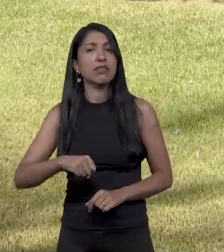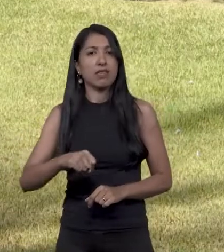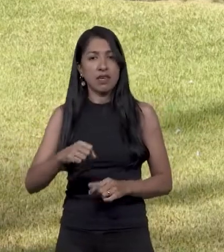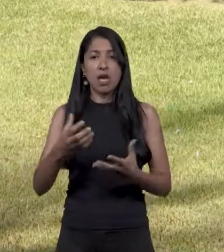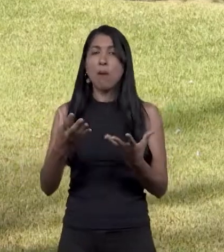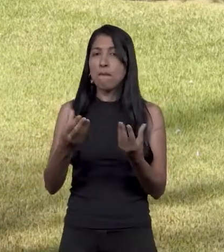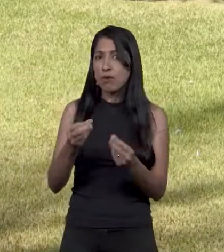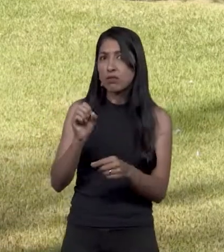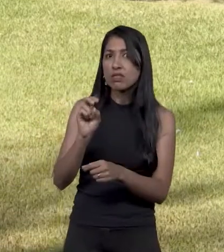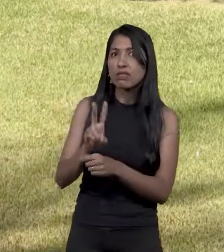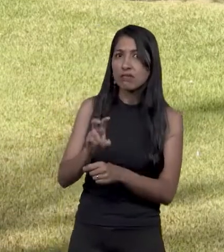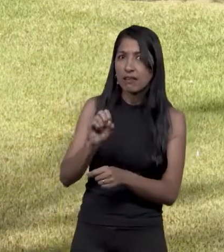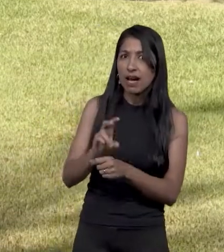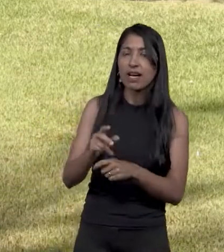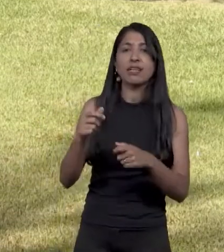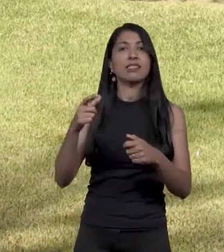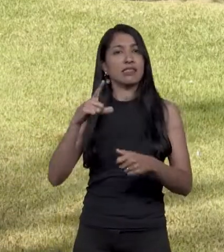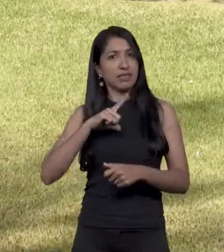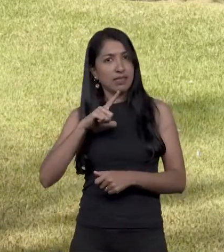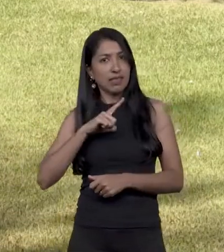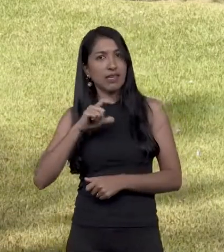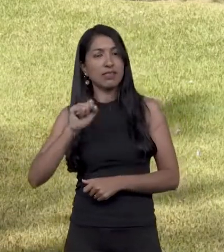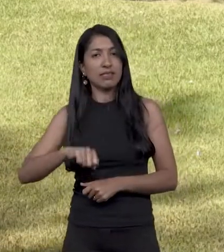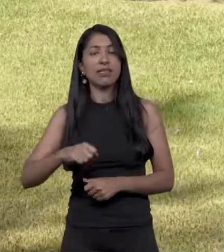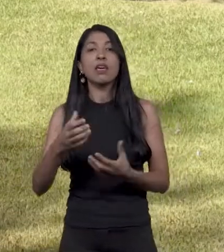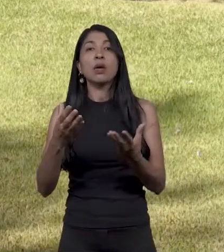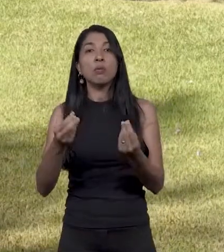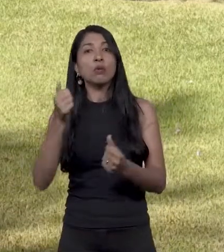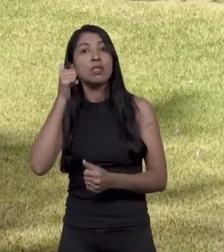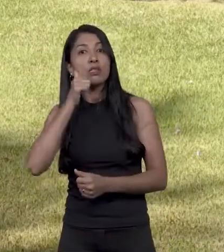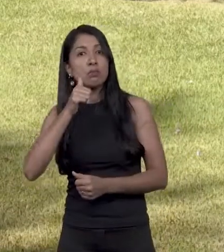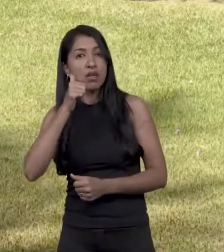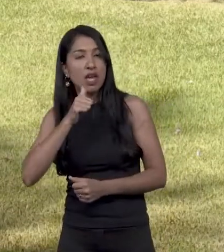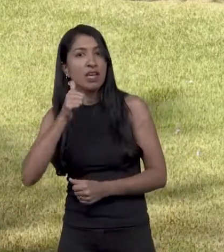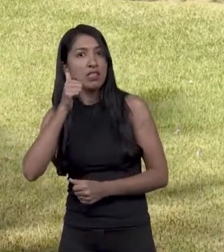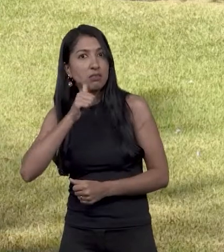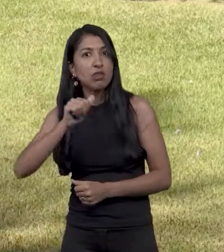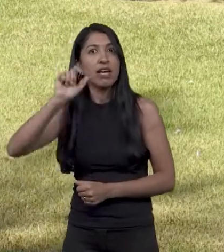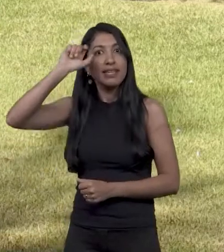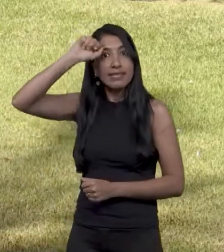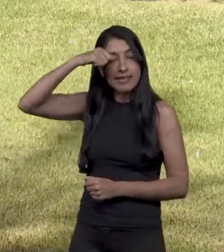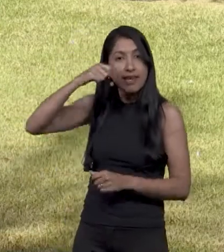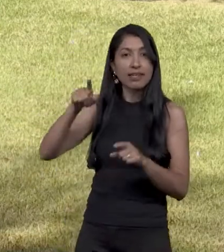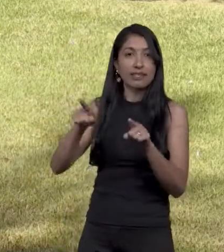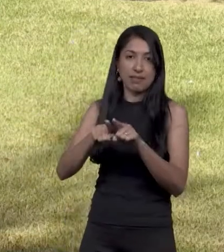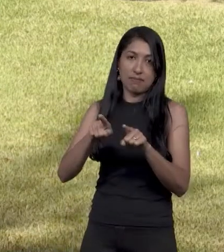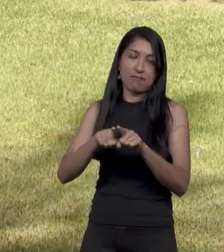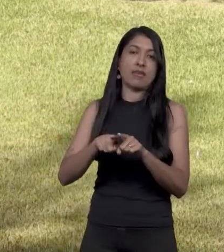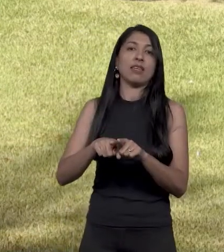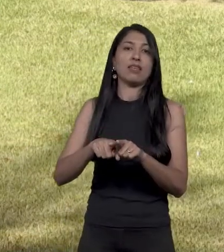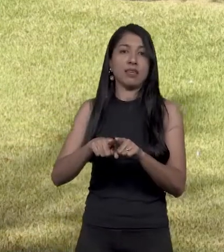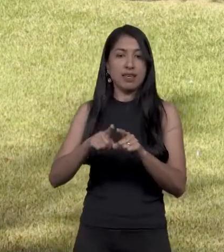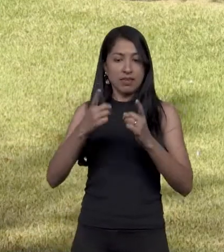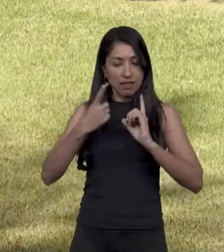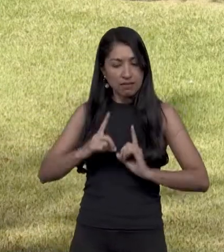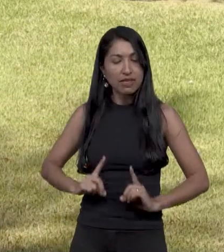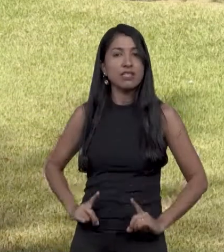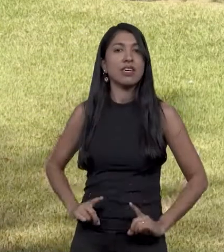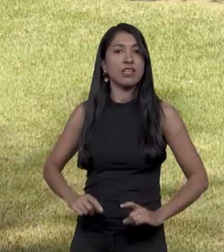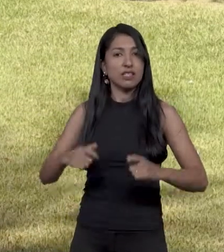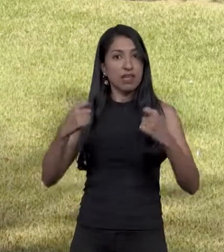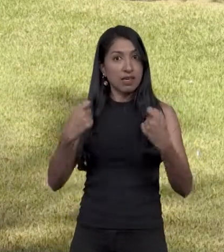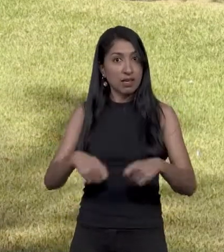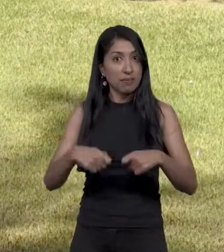A maioria das pessoas com deficiência no Brasil é mulheres e mulheres negras. Então, existe a falta de